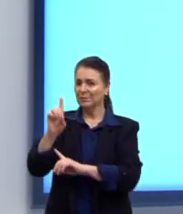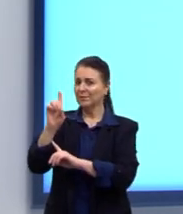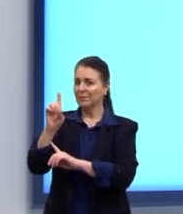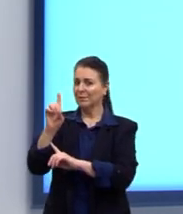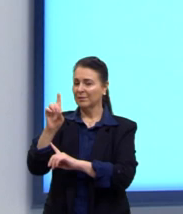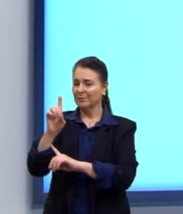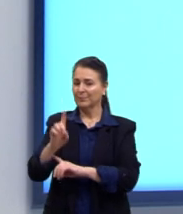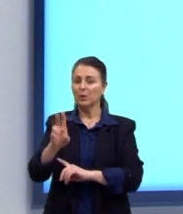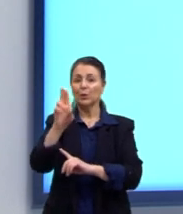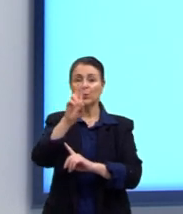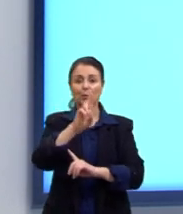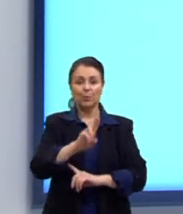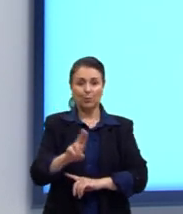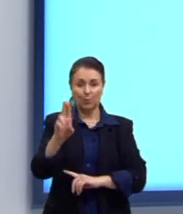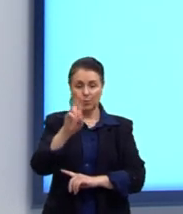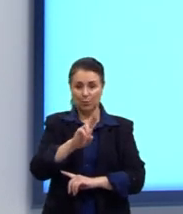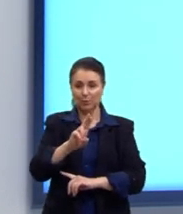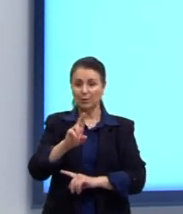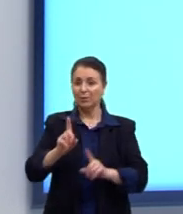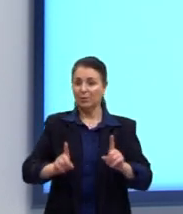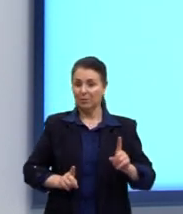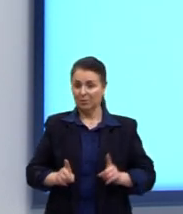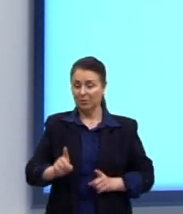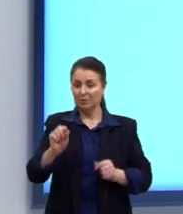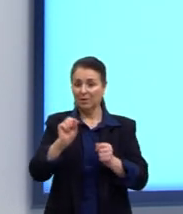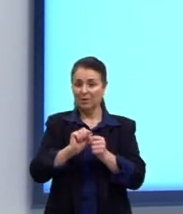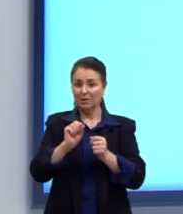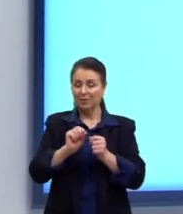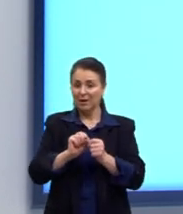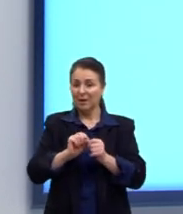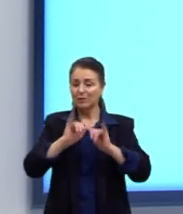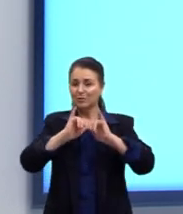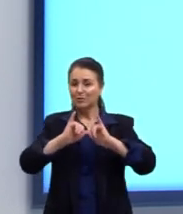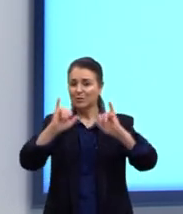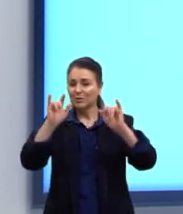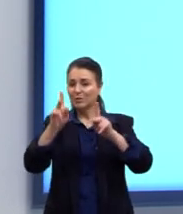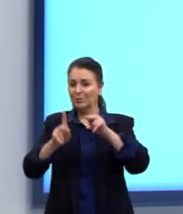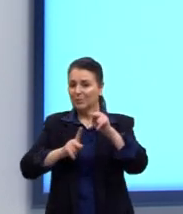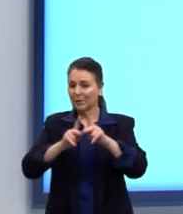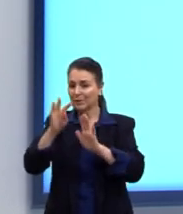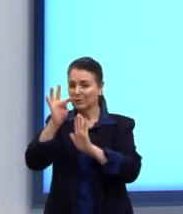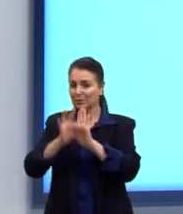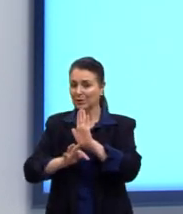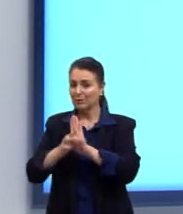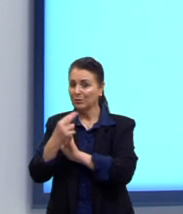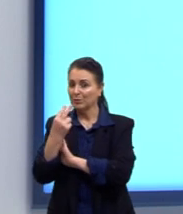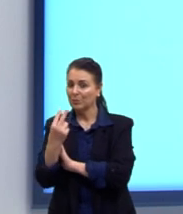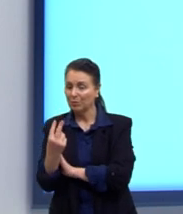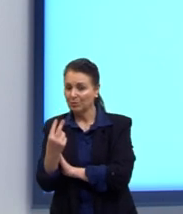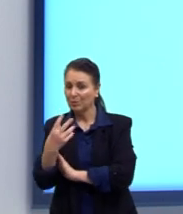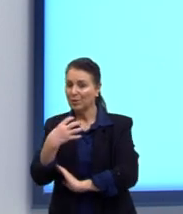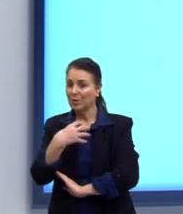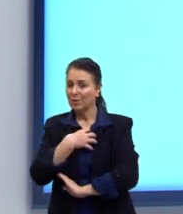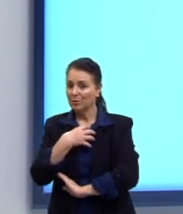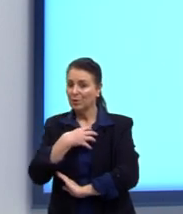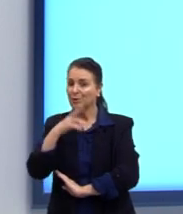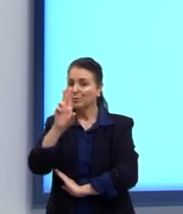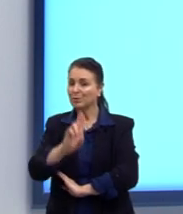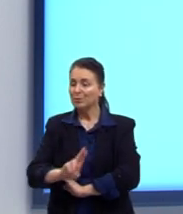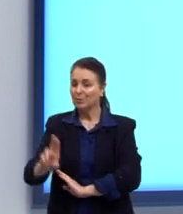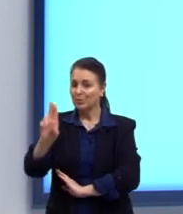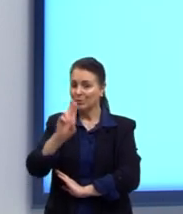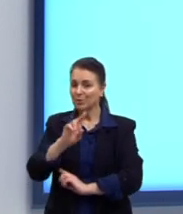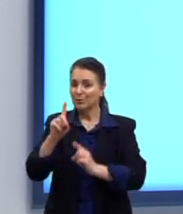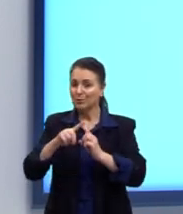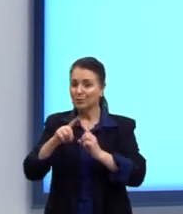O uso que prima Constança faz dos ditados populares no texto 2 constitui uma maneira de utilizar o